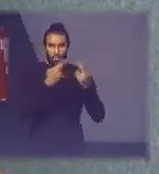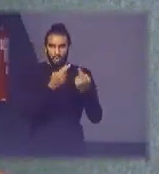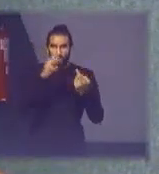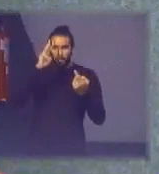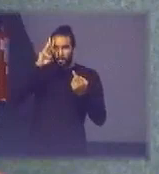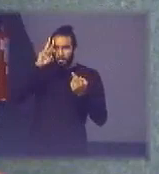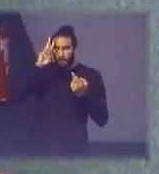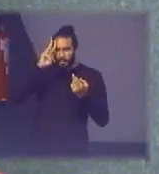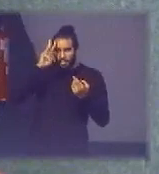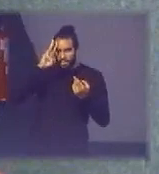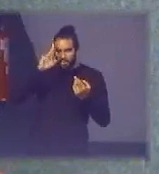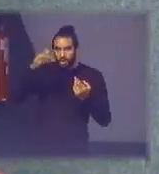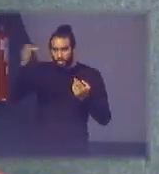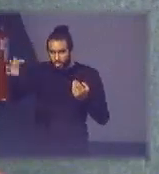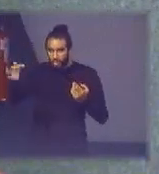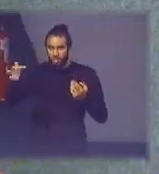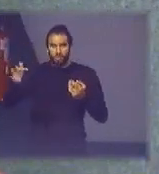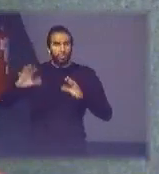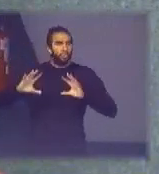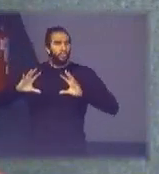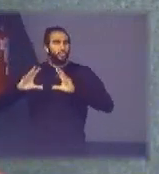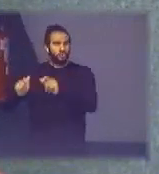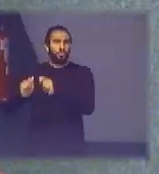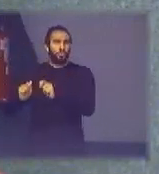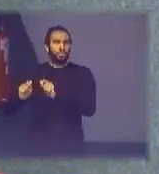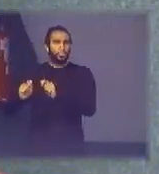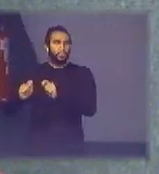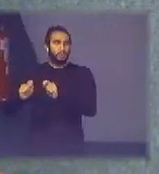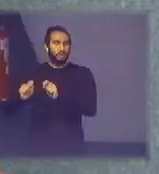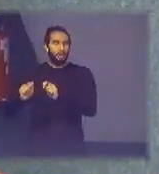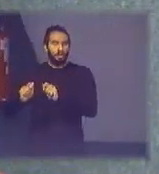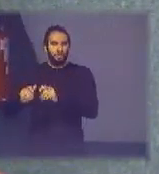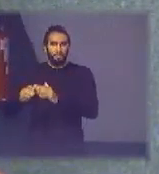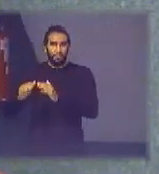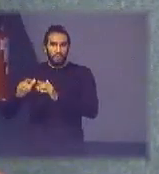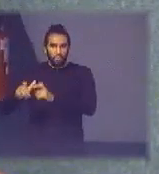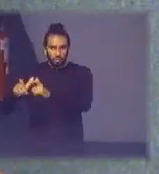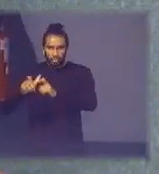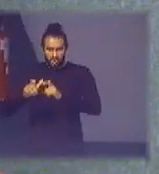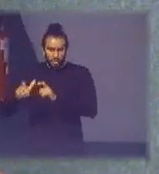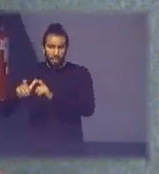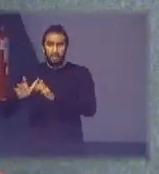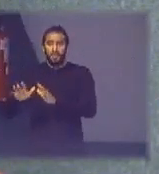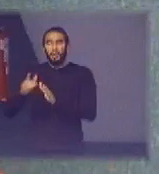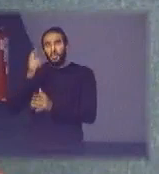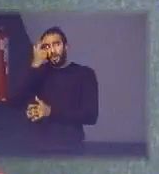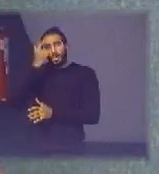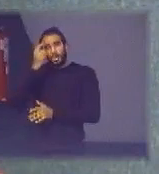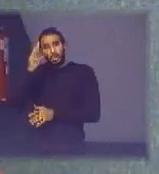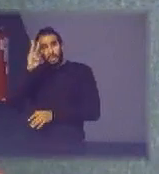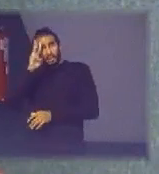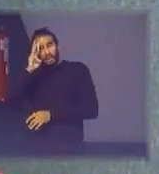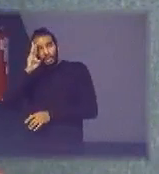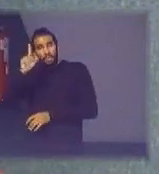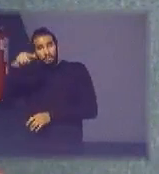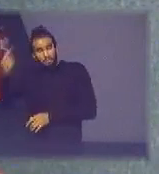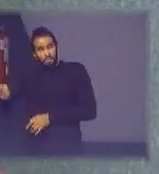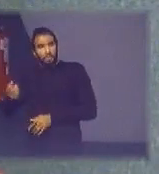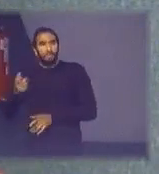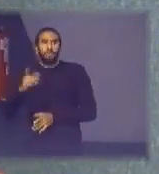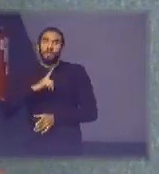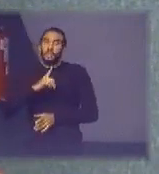com todas as casas novamente então espero que a partir de terça eu tenha uma notícia melhor que